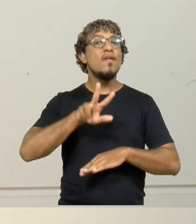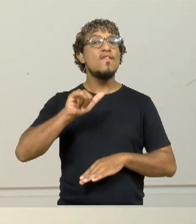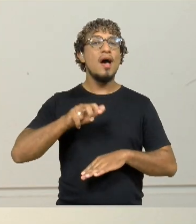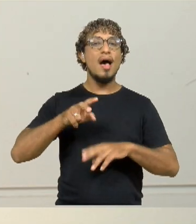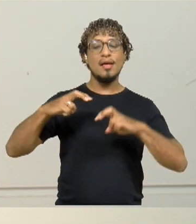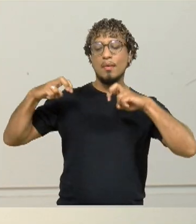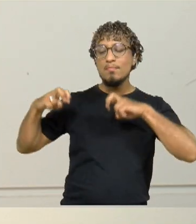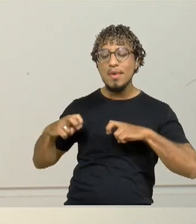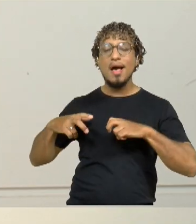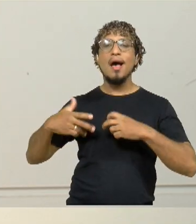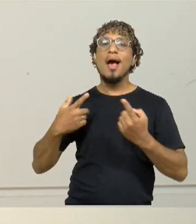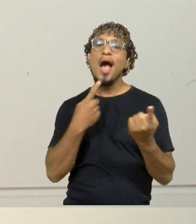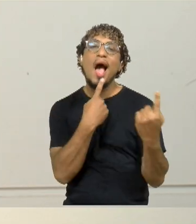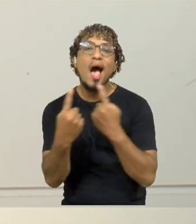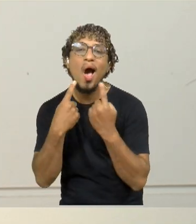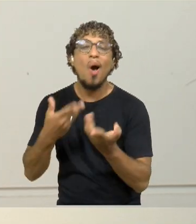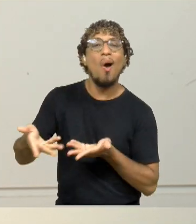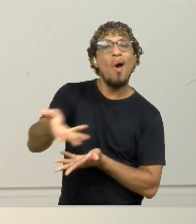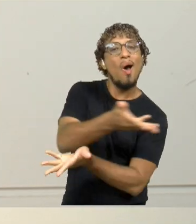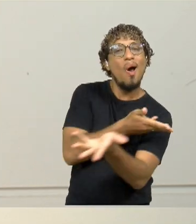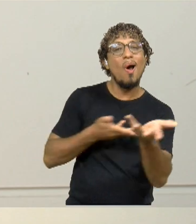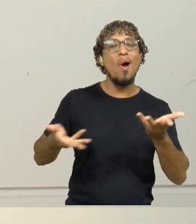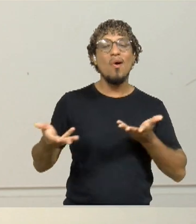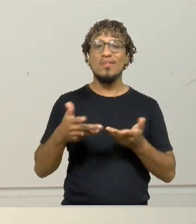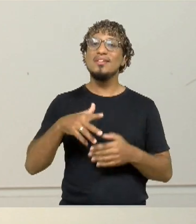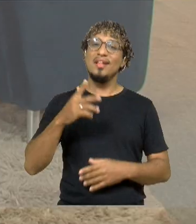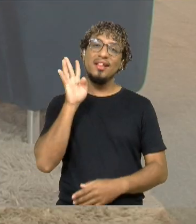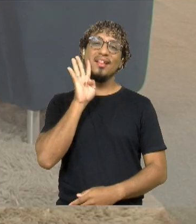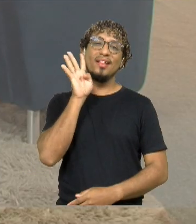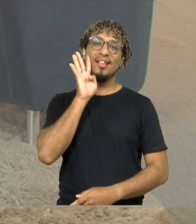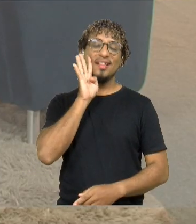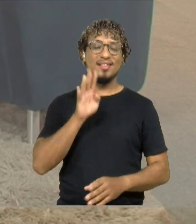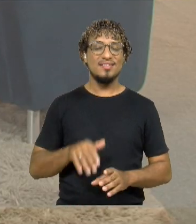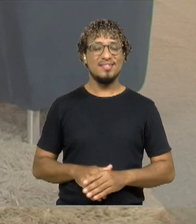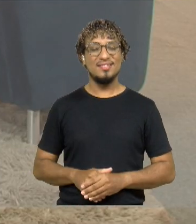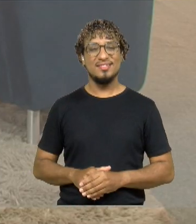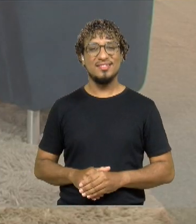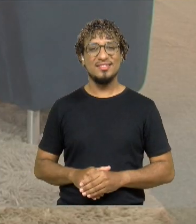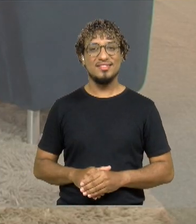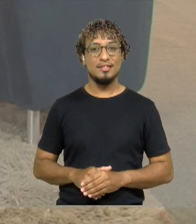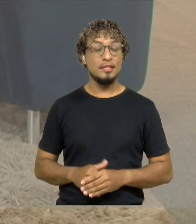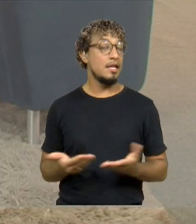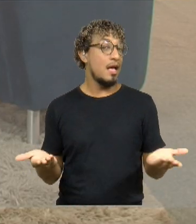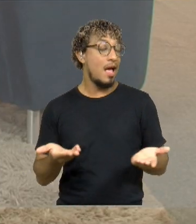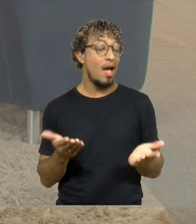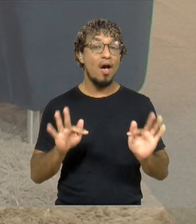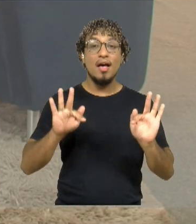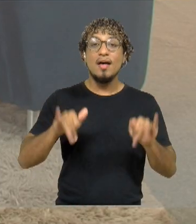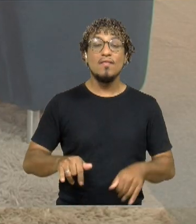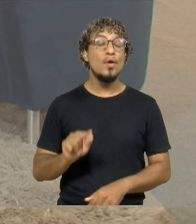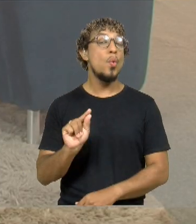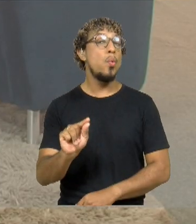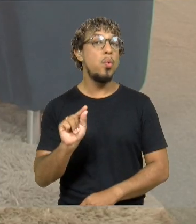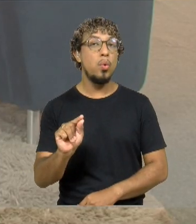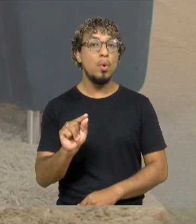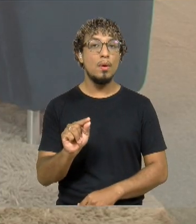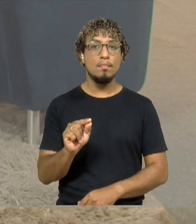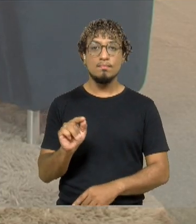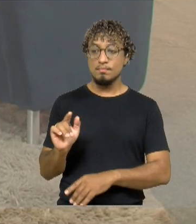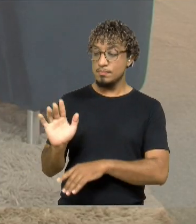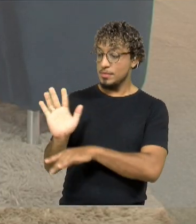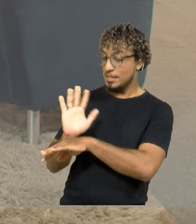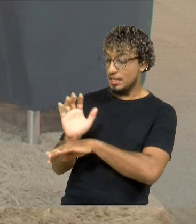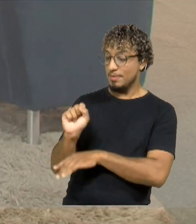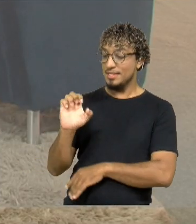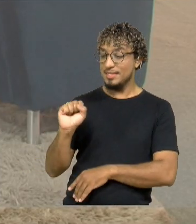filmes, trocar uma ideia com o público que vai estar presente. Então, vai ser bem legal, né? E aí, só pra gente finalizar, o cinema